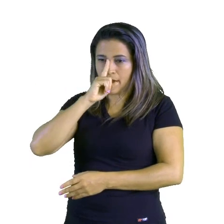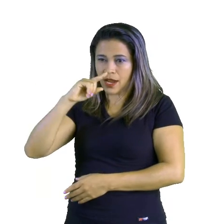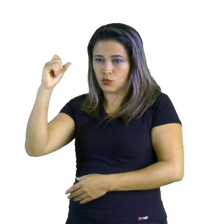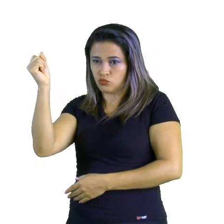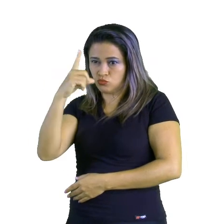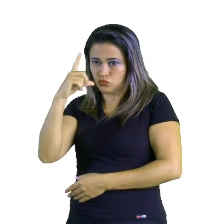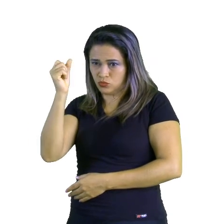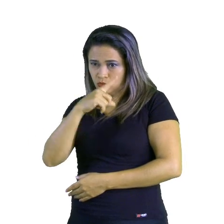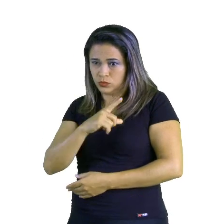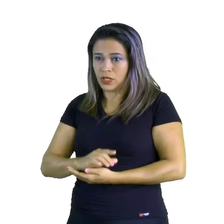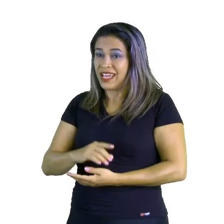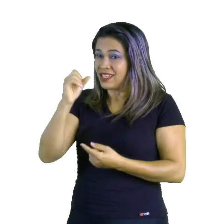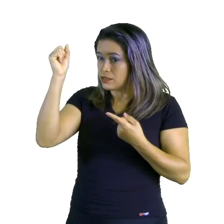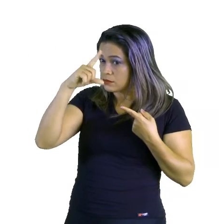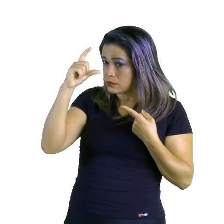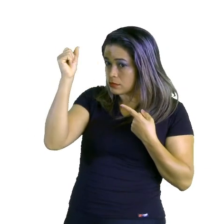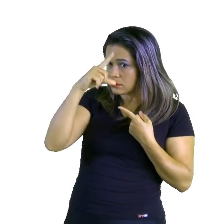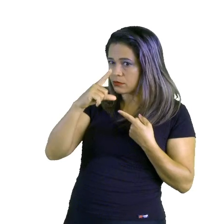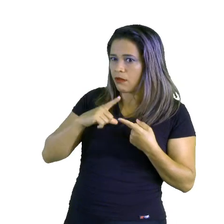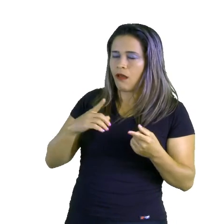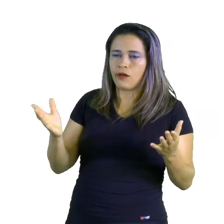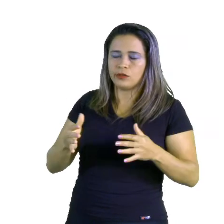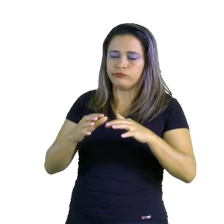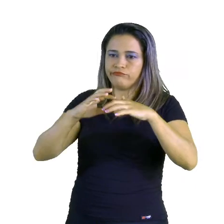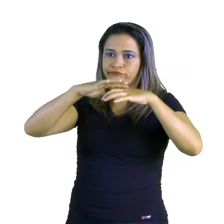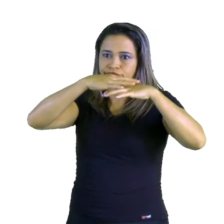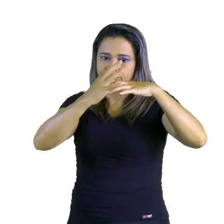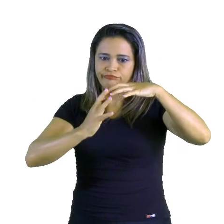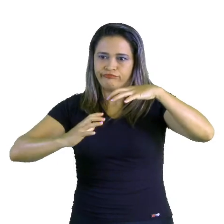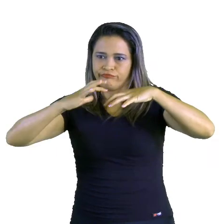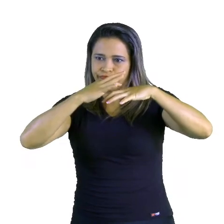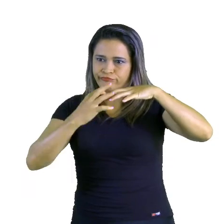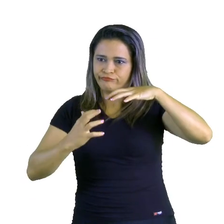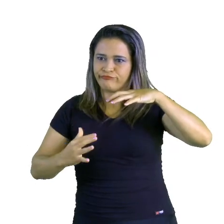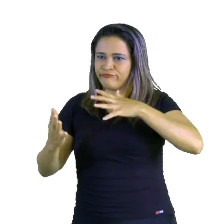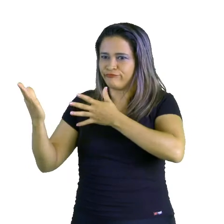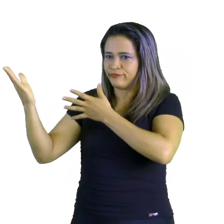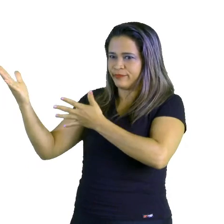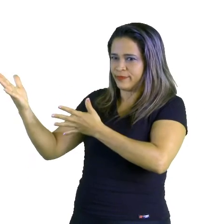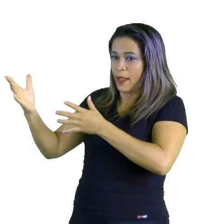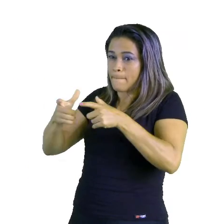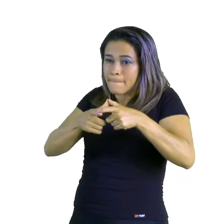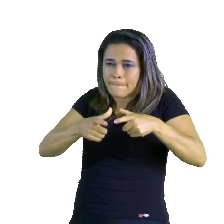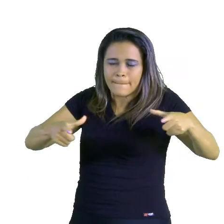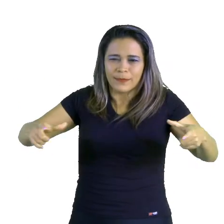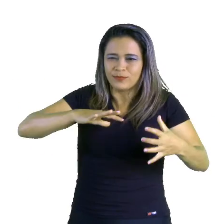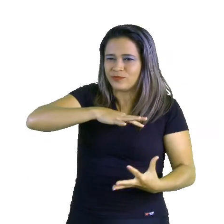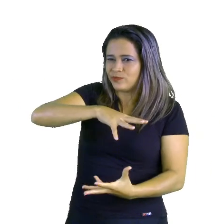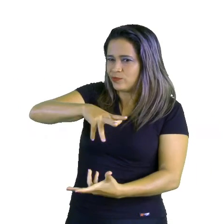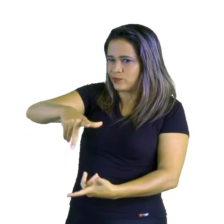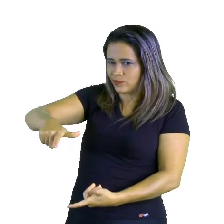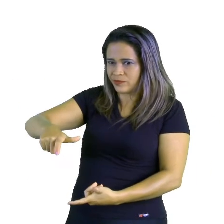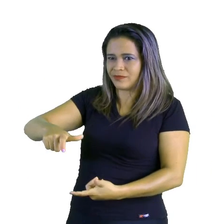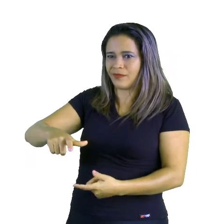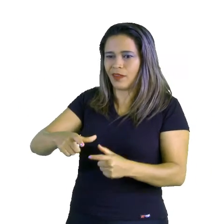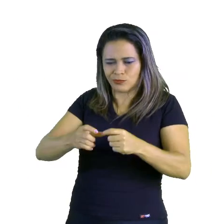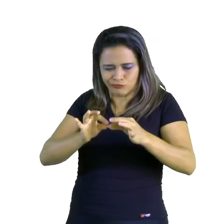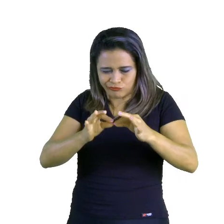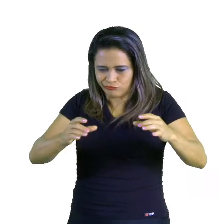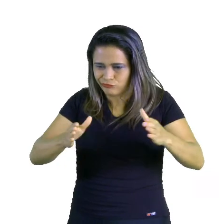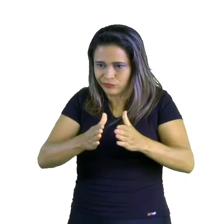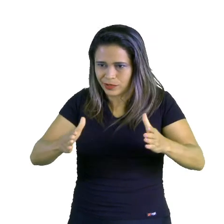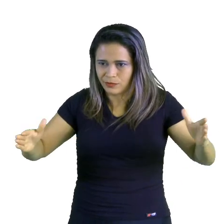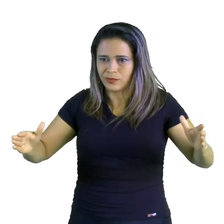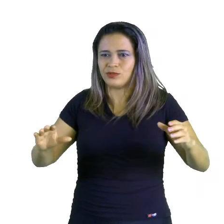No Rio Azul, está sendo construída a maior usina do mundo. Essa usina, ela será maior tanto em tamanho, quanto em produção de